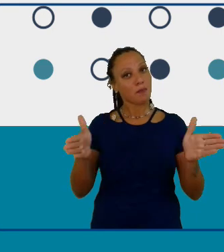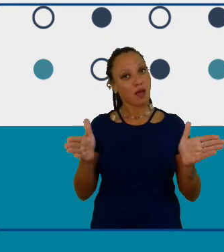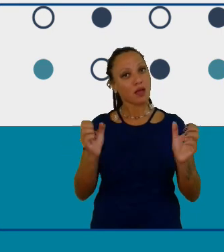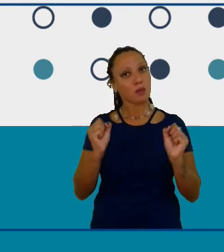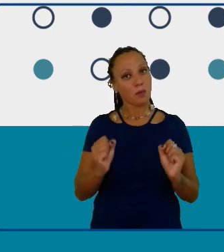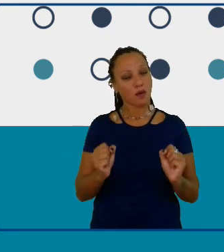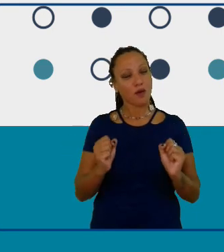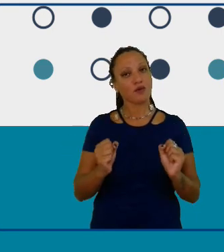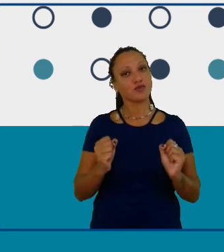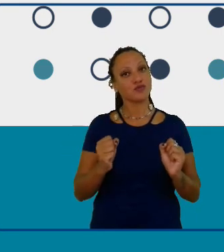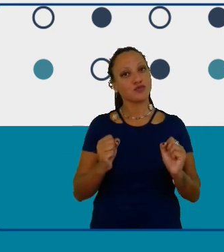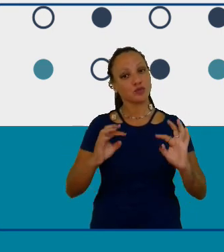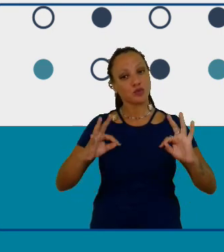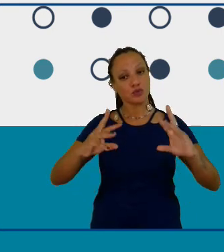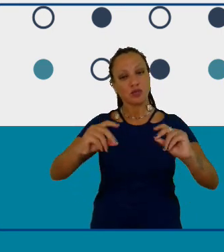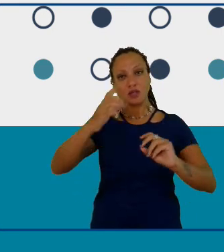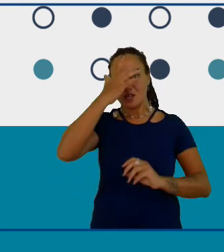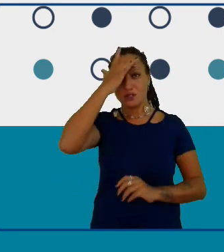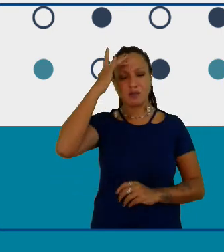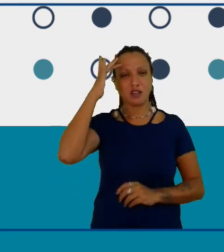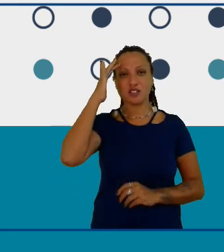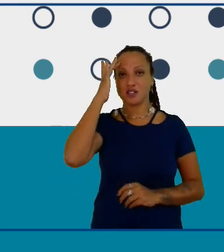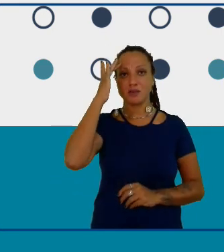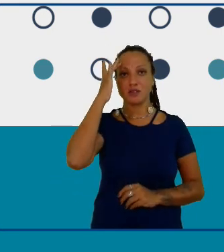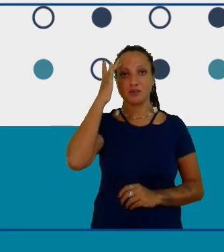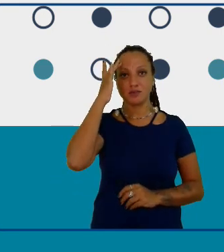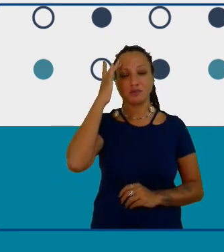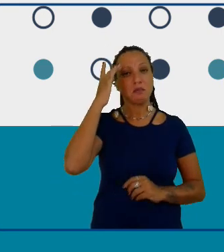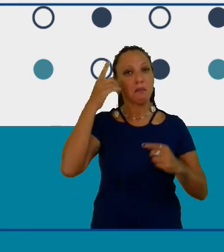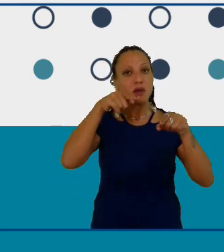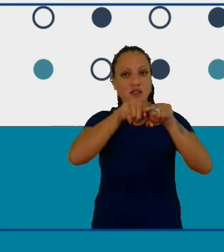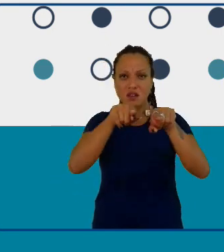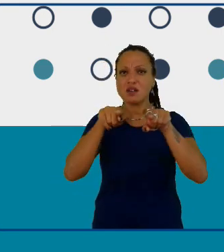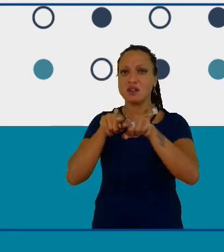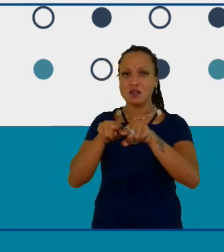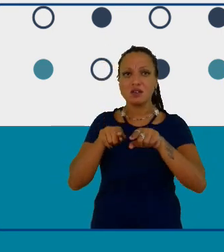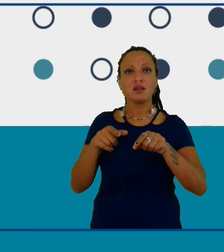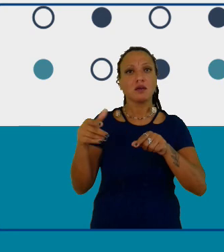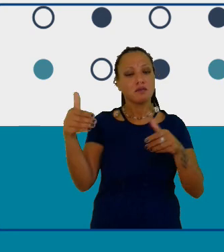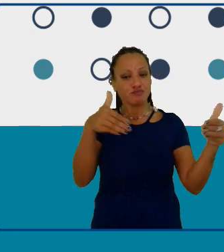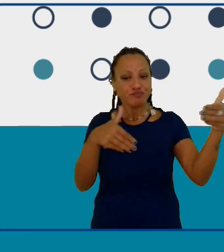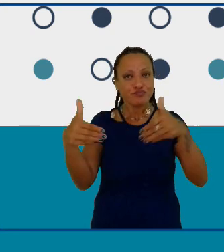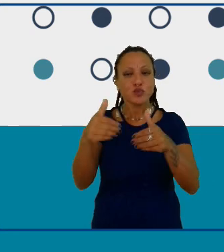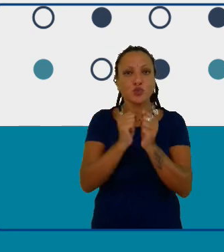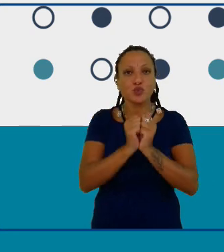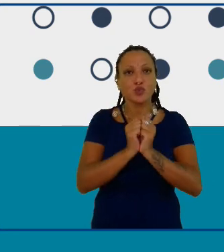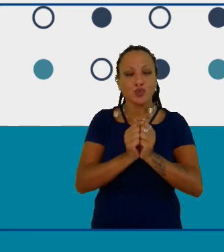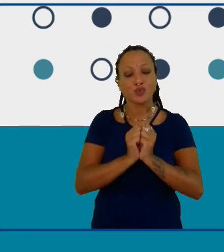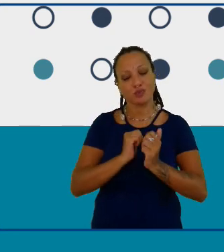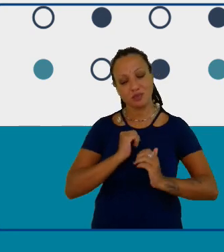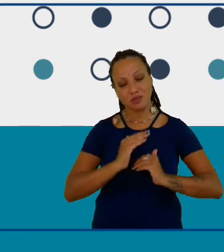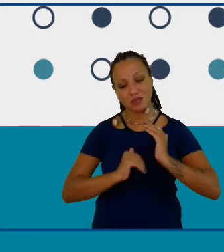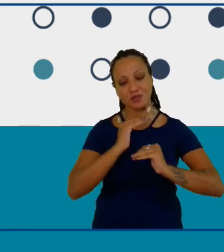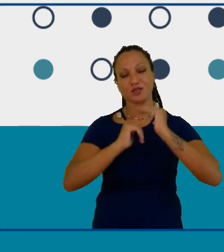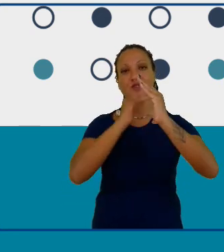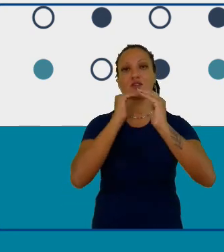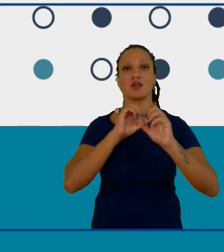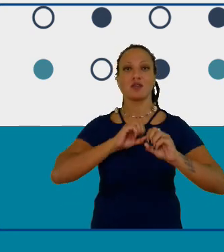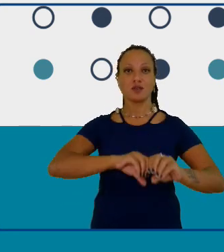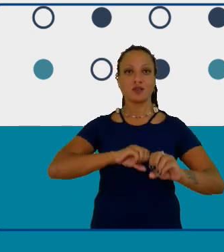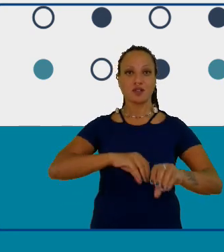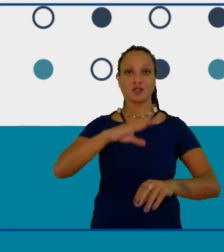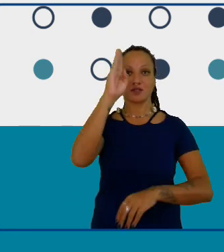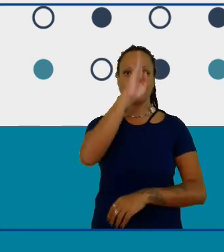todas como parceiro pra essa caminhada dessa jornada pelo desenvolvimento da nossa educação no Brasil